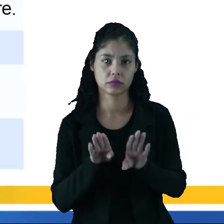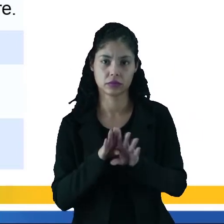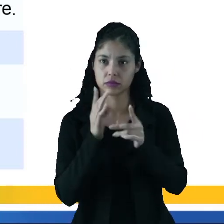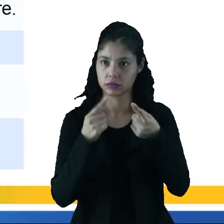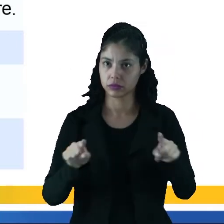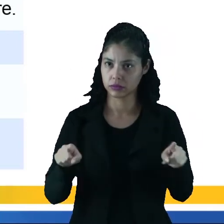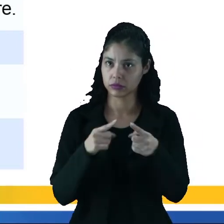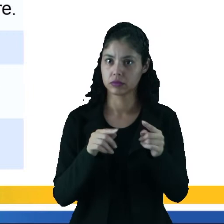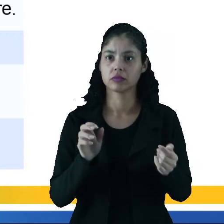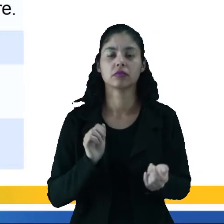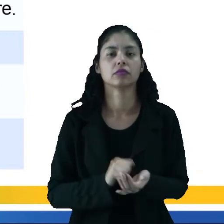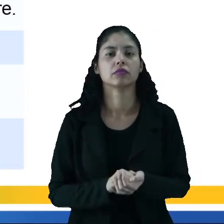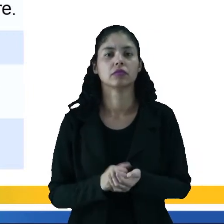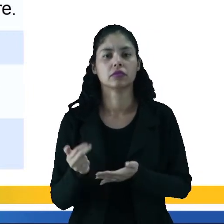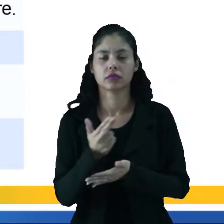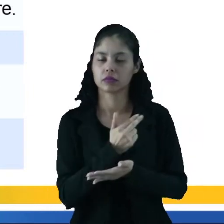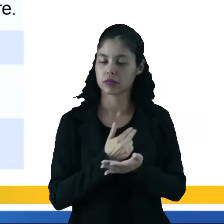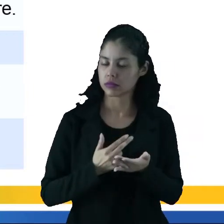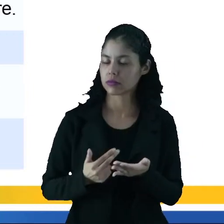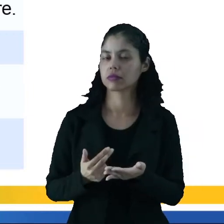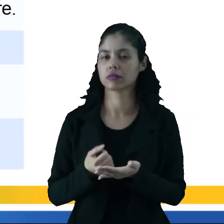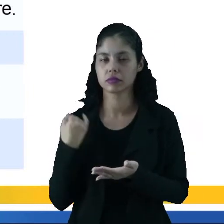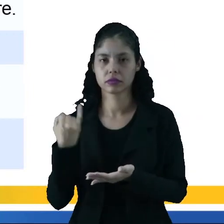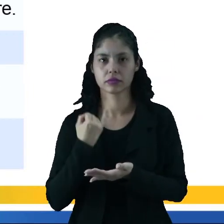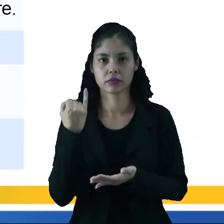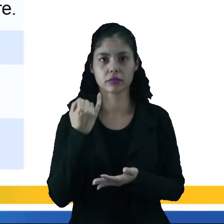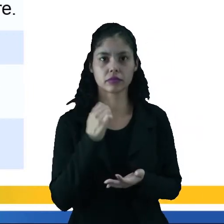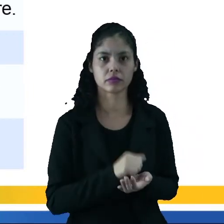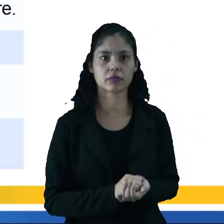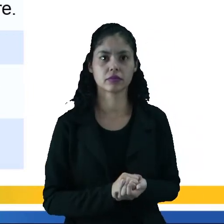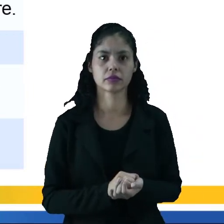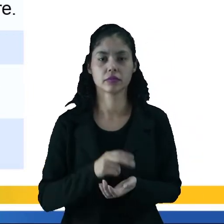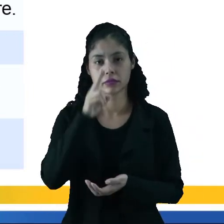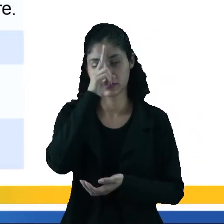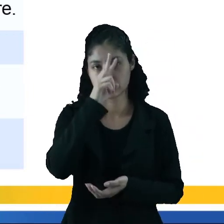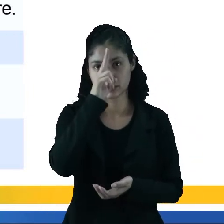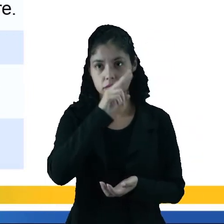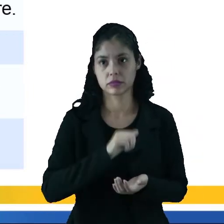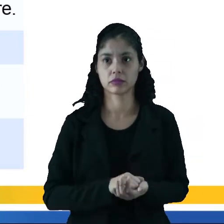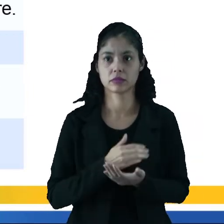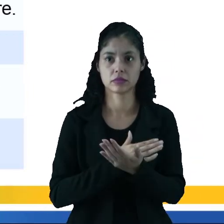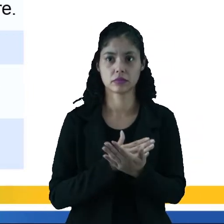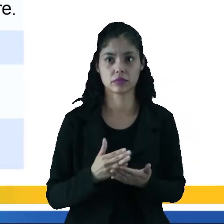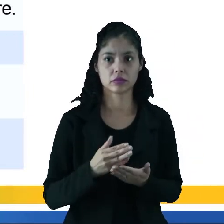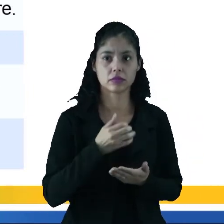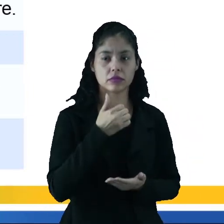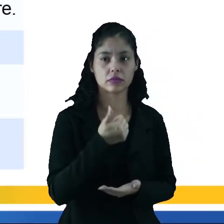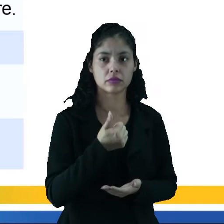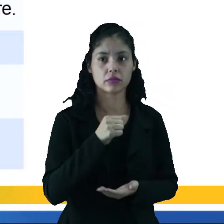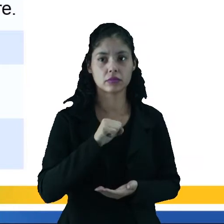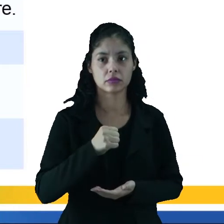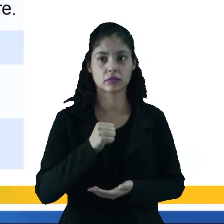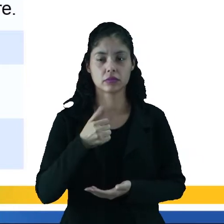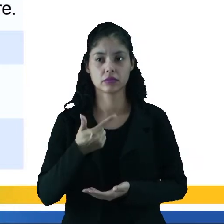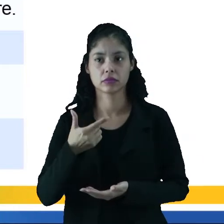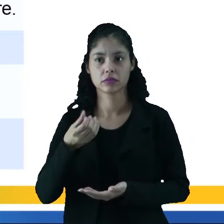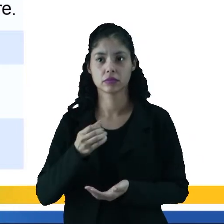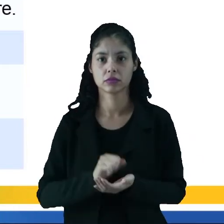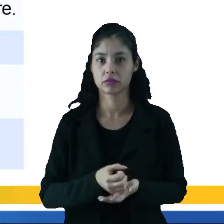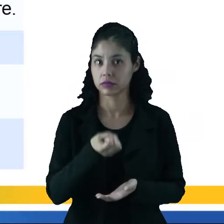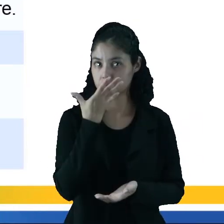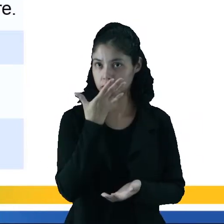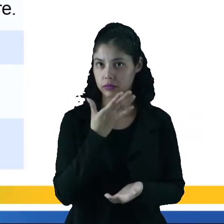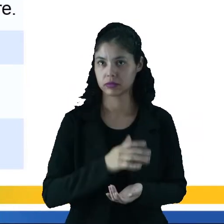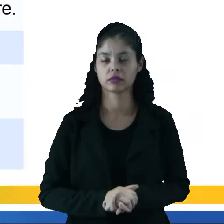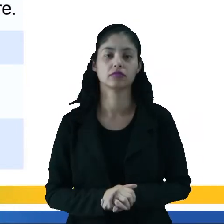música também são dois artistas muito importantes. E vamos lembrar que aqui no iniciozinho do século XIX vai surgir a